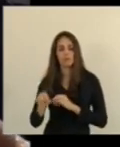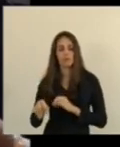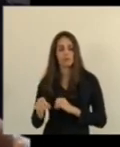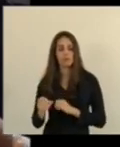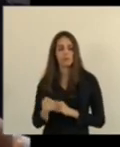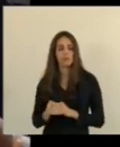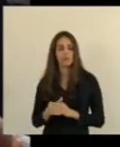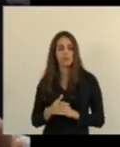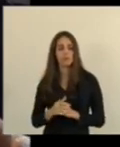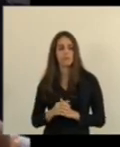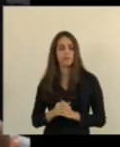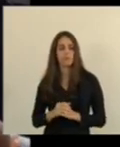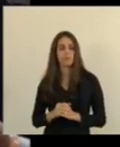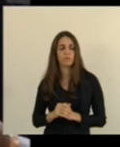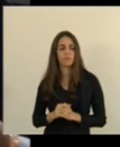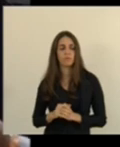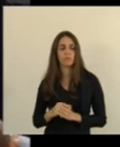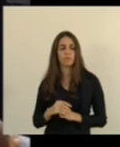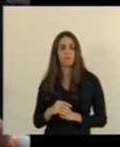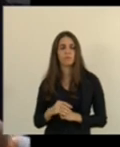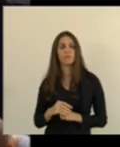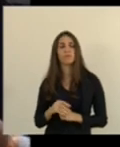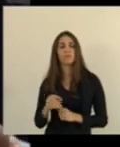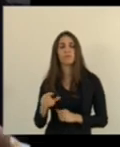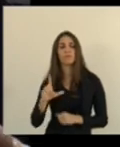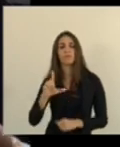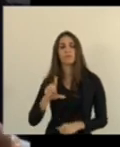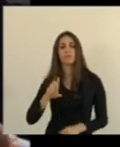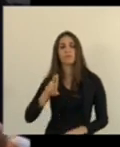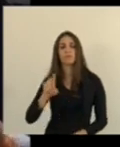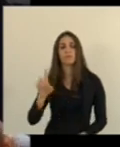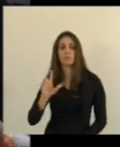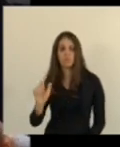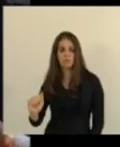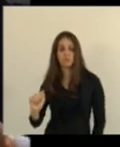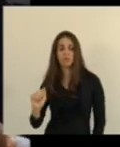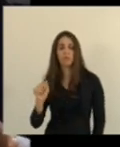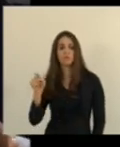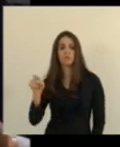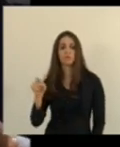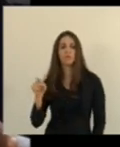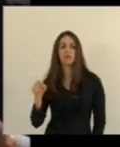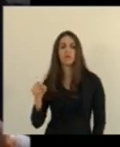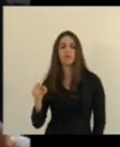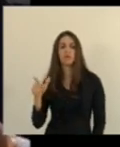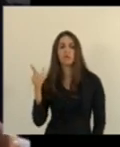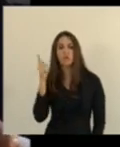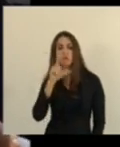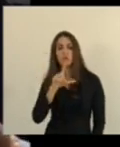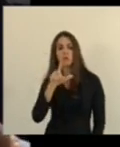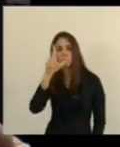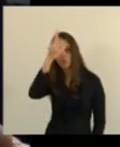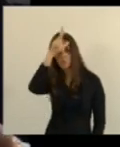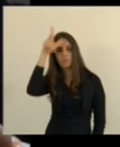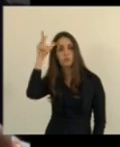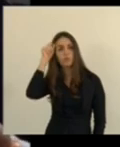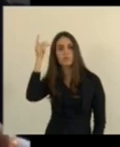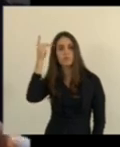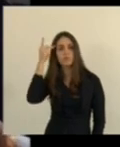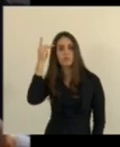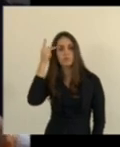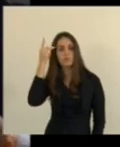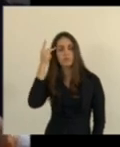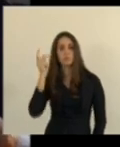da nossa querida Luísa Erundina quando ela ganhou a Prefeitura de São Paulo.